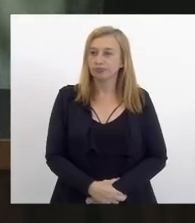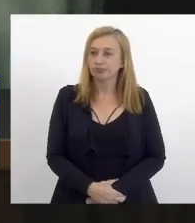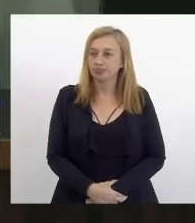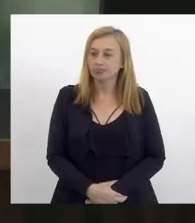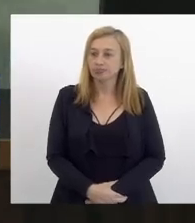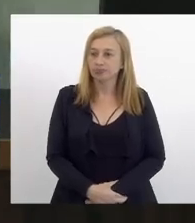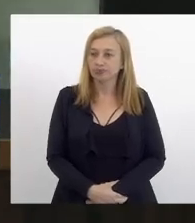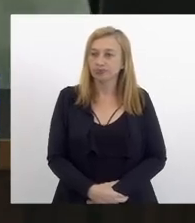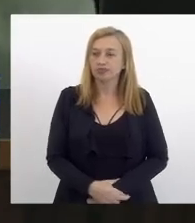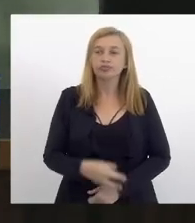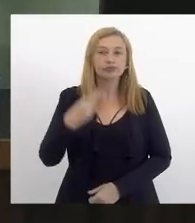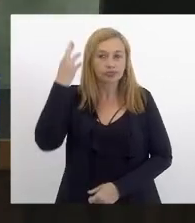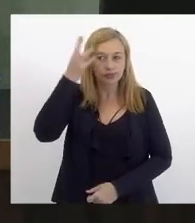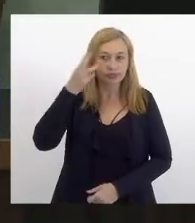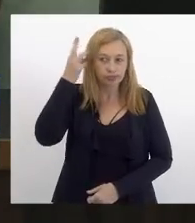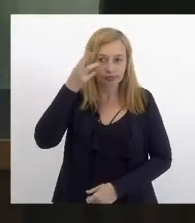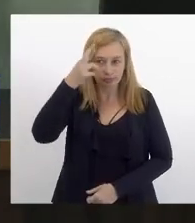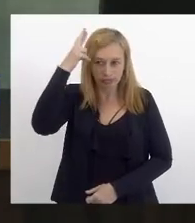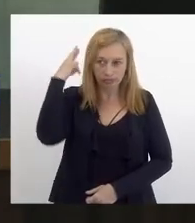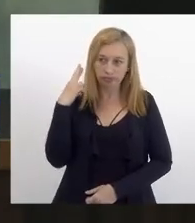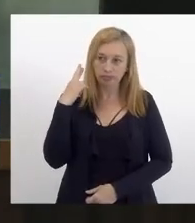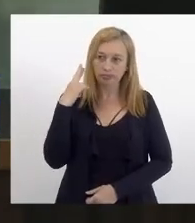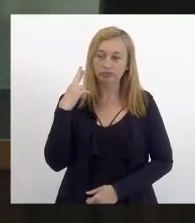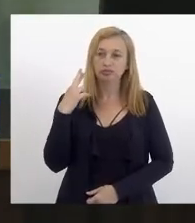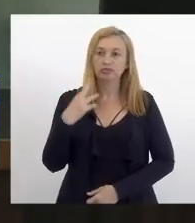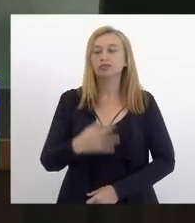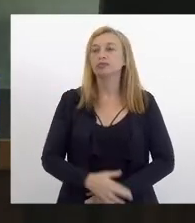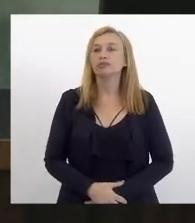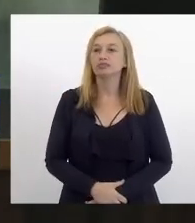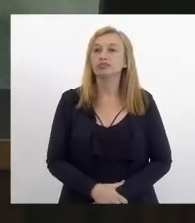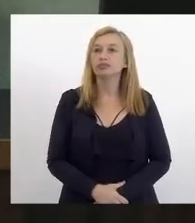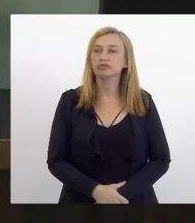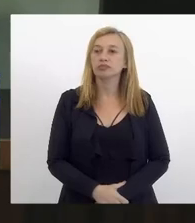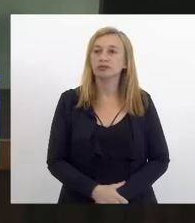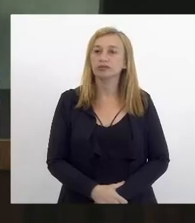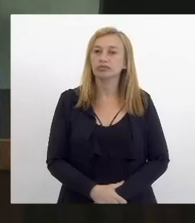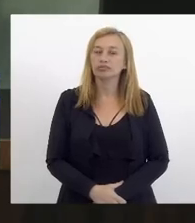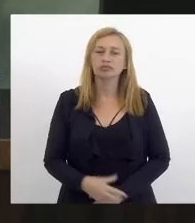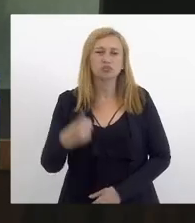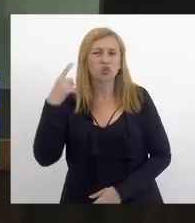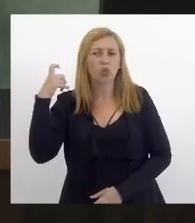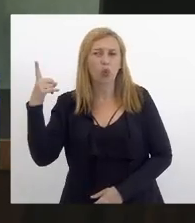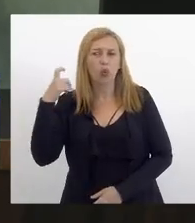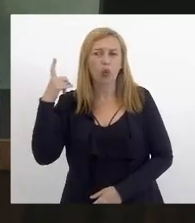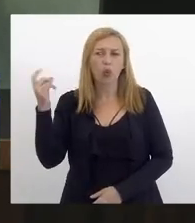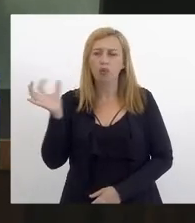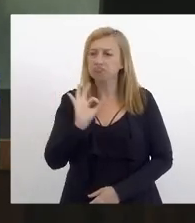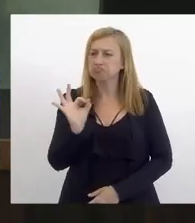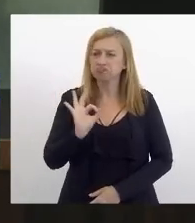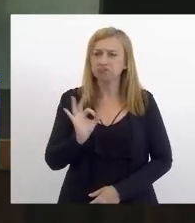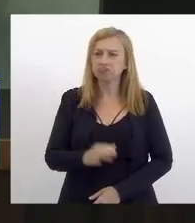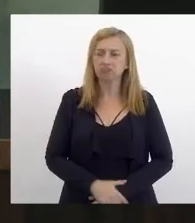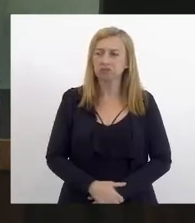deputada Rosane Félix o som não está saindo aqui